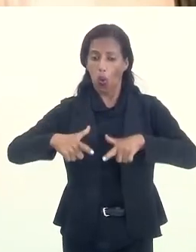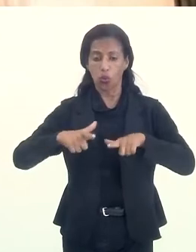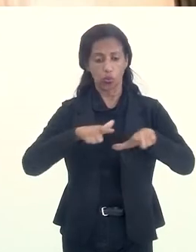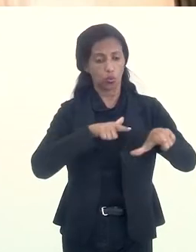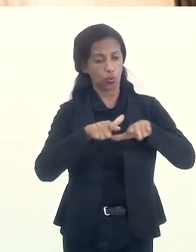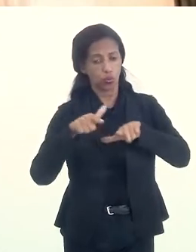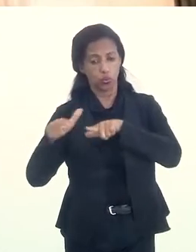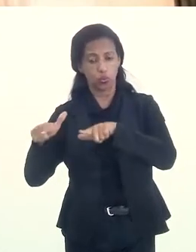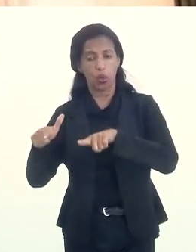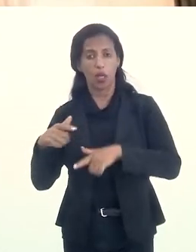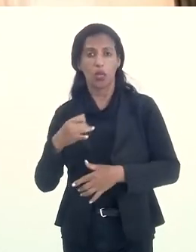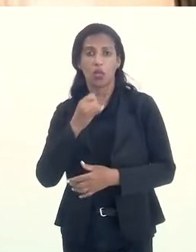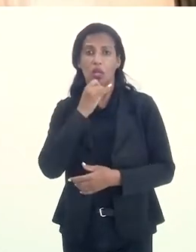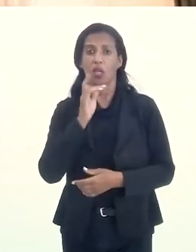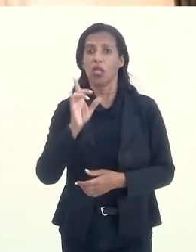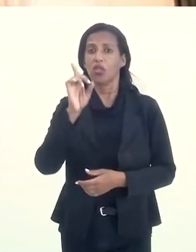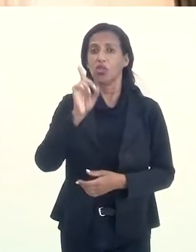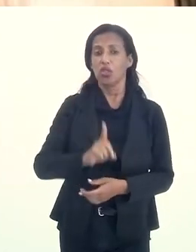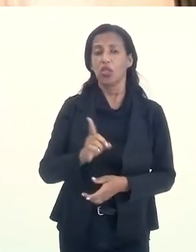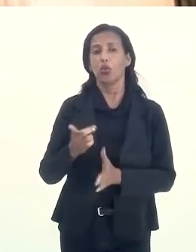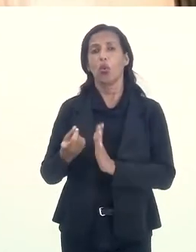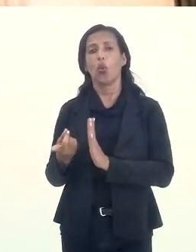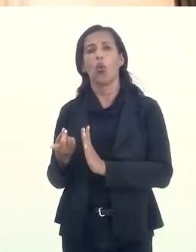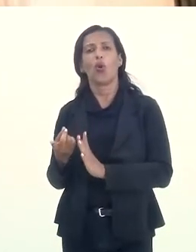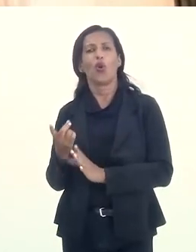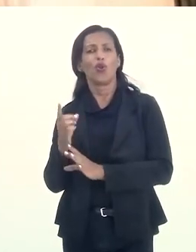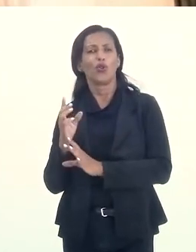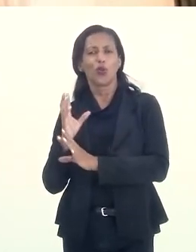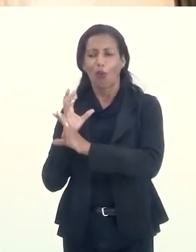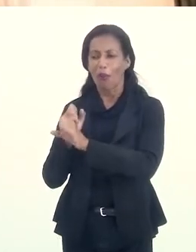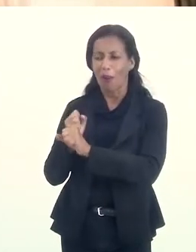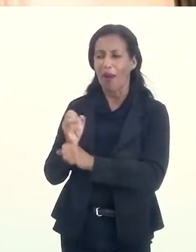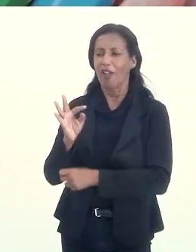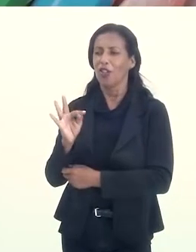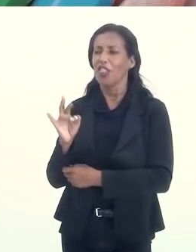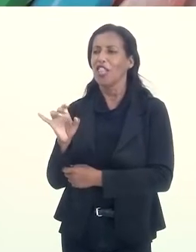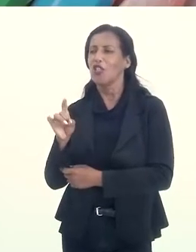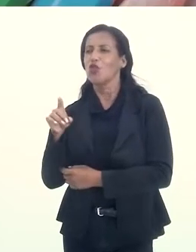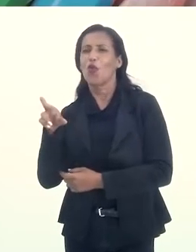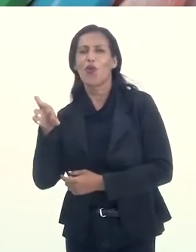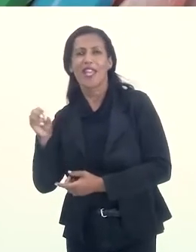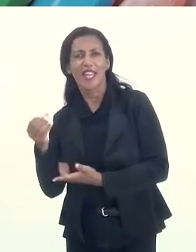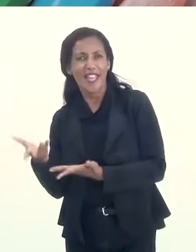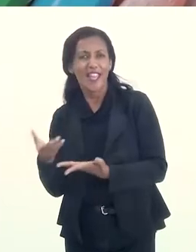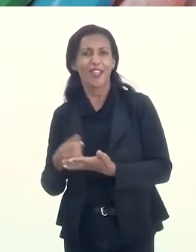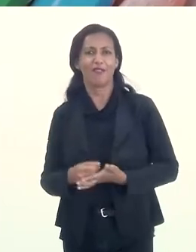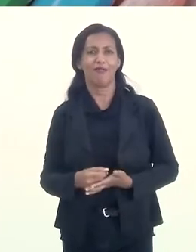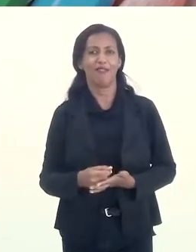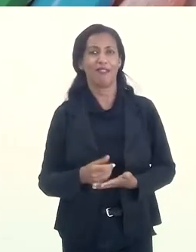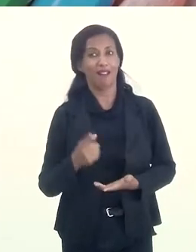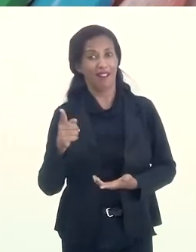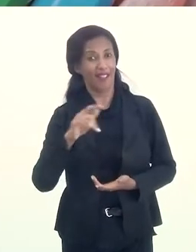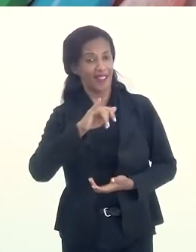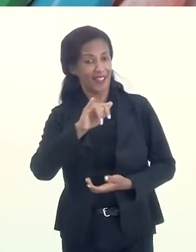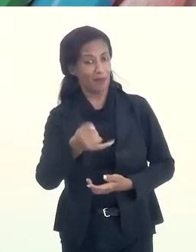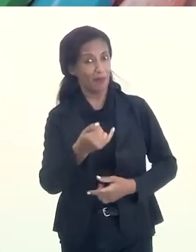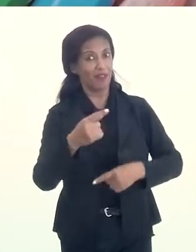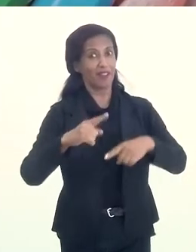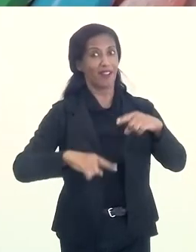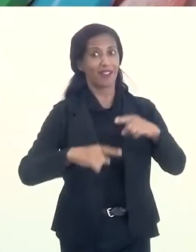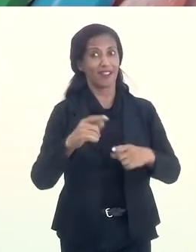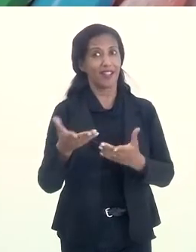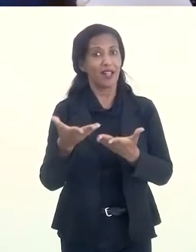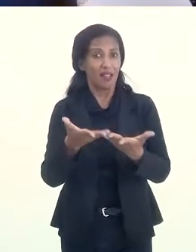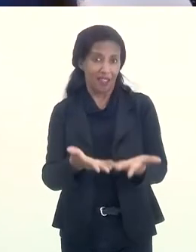eu participo, eu sou, por exemplo, diretor tesoureiro da Academia Carroca de Letras. Tem que aproveitar o talento de alguém que está